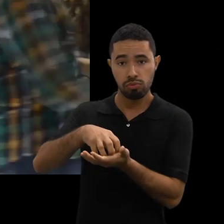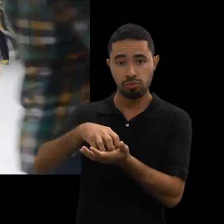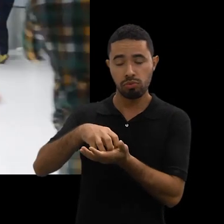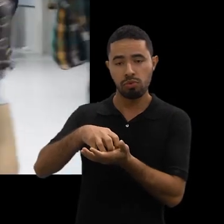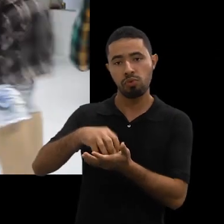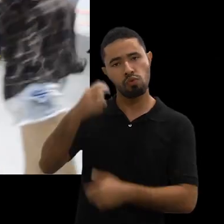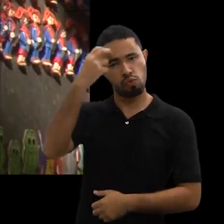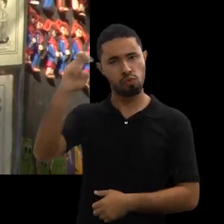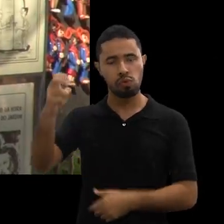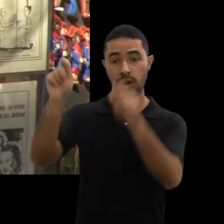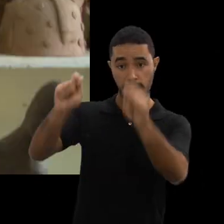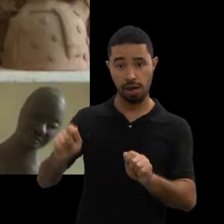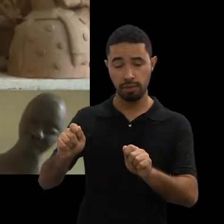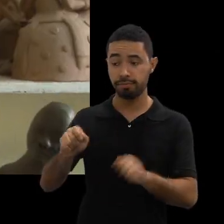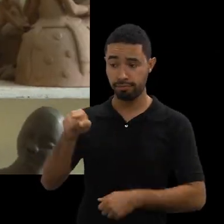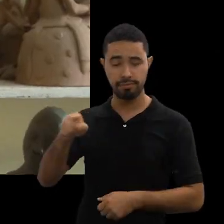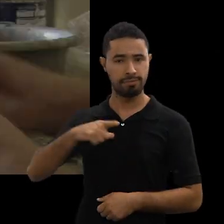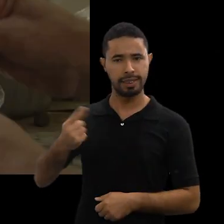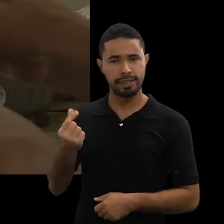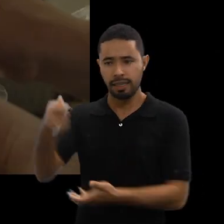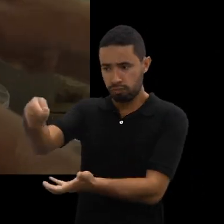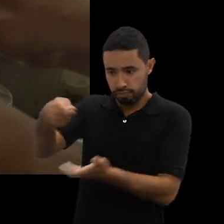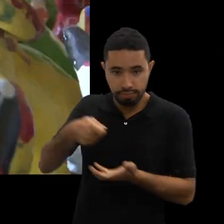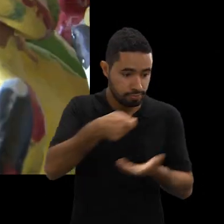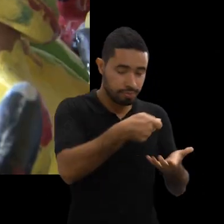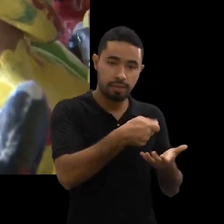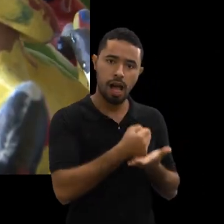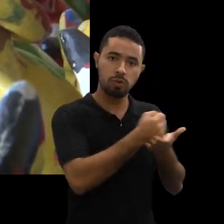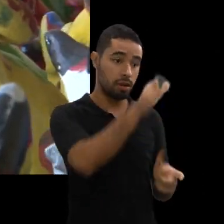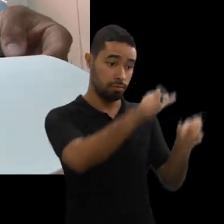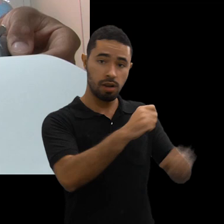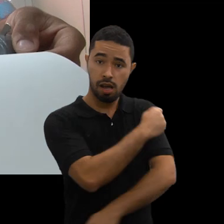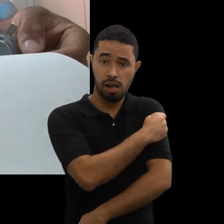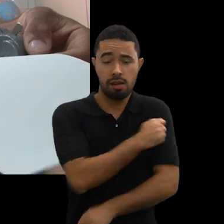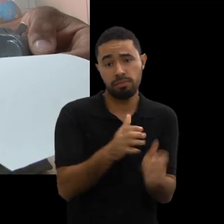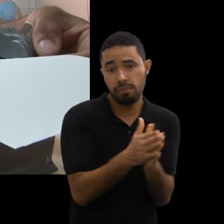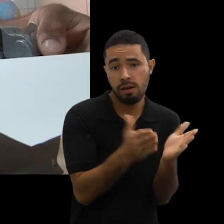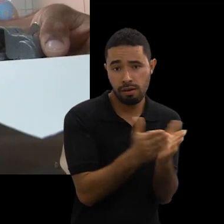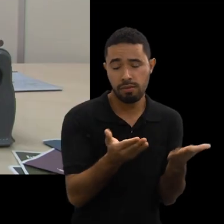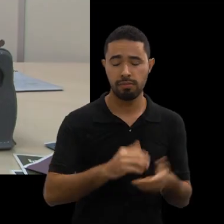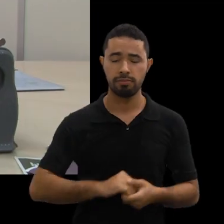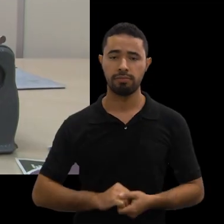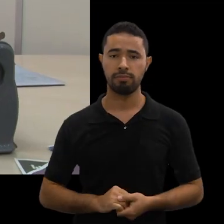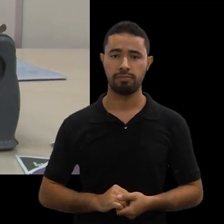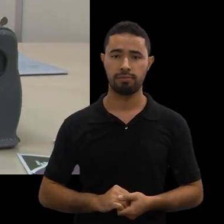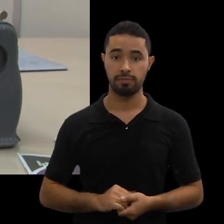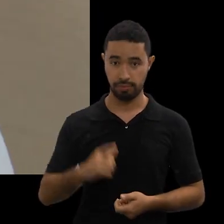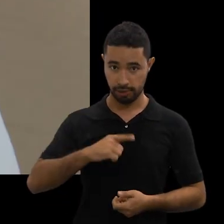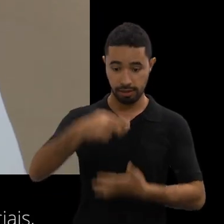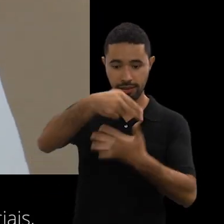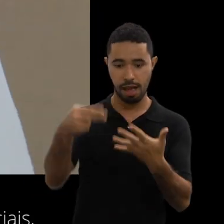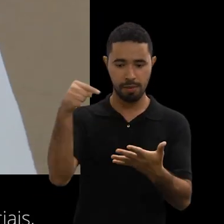cultura e arte, que a gente tem um incentivo, que é a Bolsa de Incentivo à Cultura e Arte, para os estudantes que são de baixa renda. Conto com o auxílio do